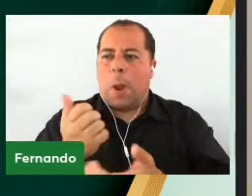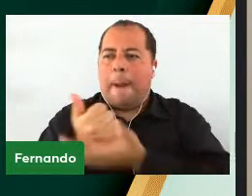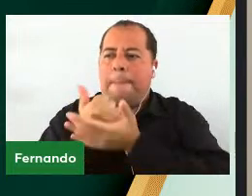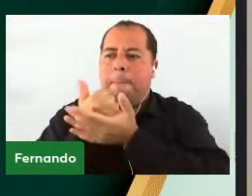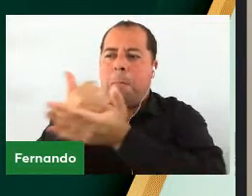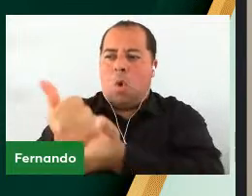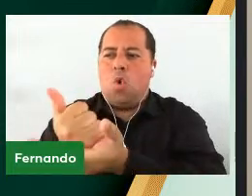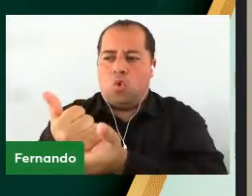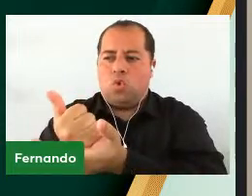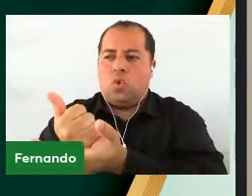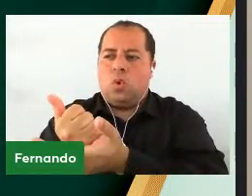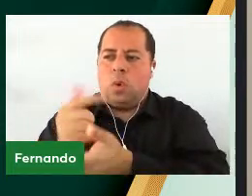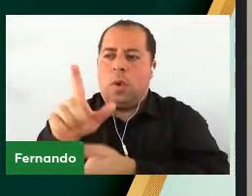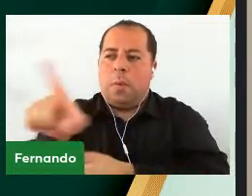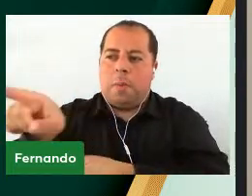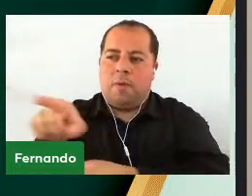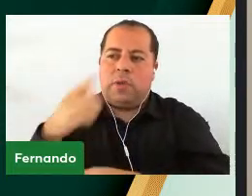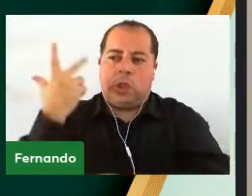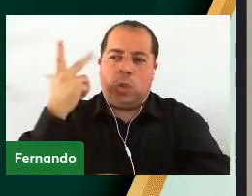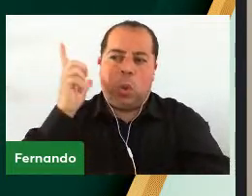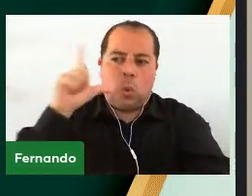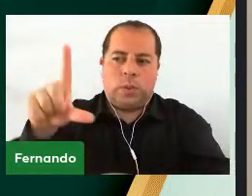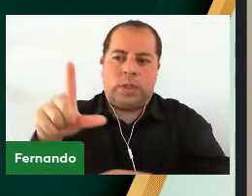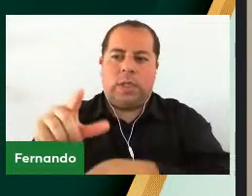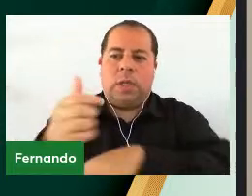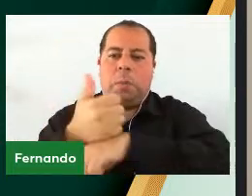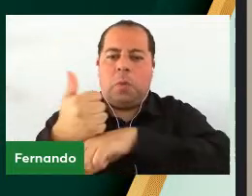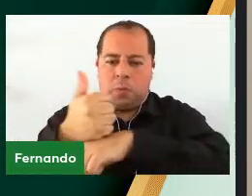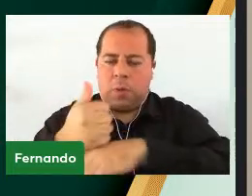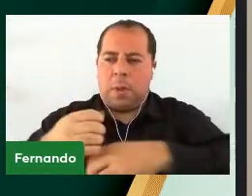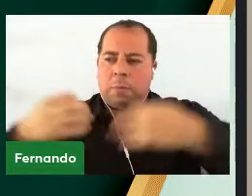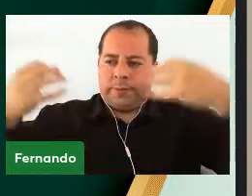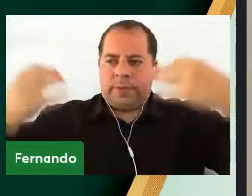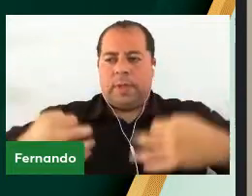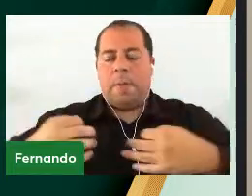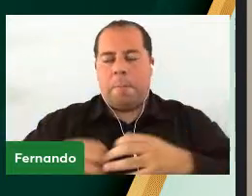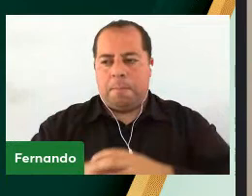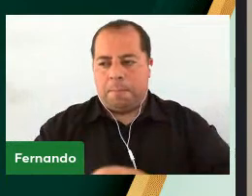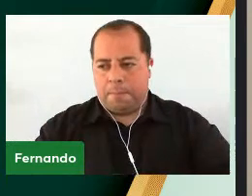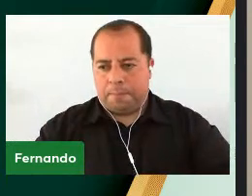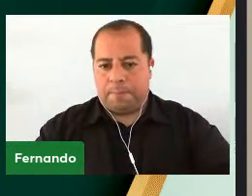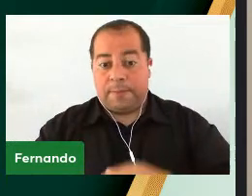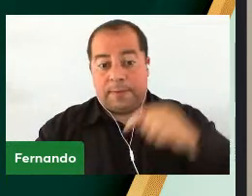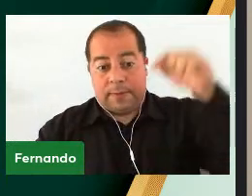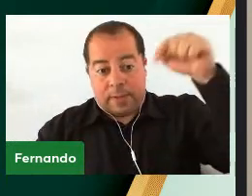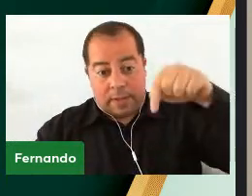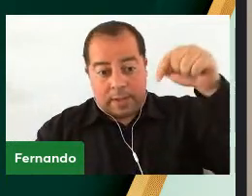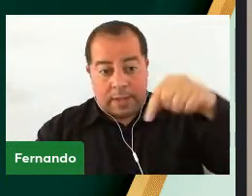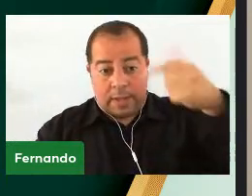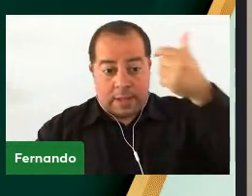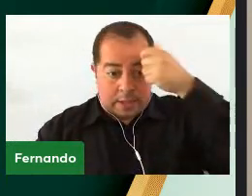Profissional De vocês Eu me atrevo A dizer Que a Unipamp É uma grande Família